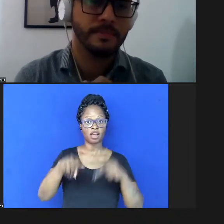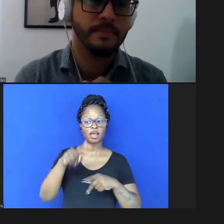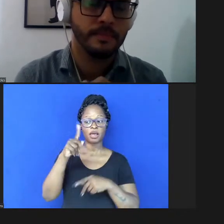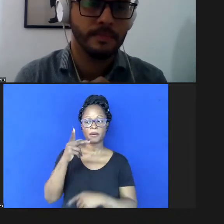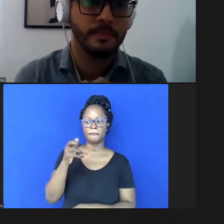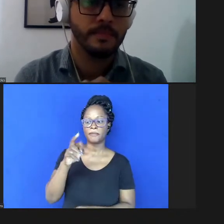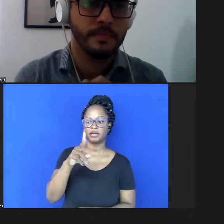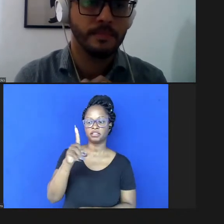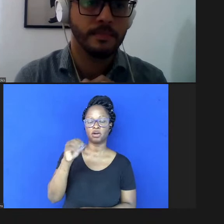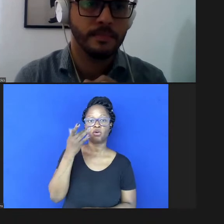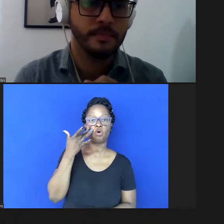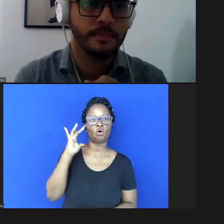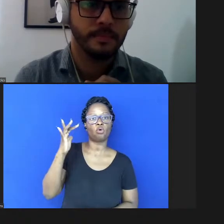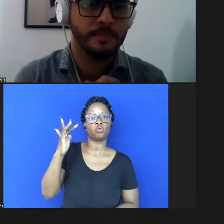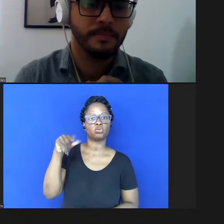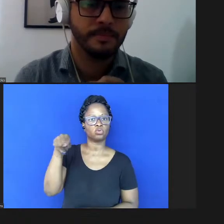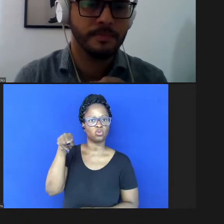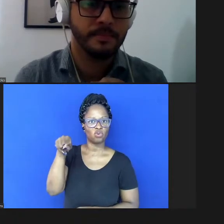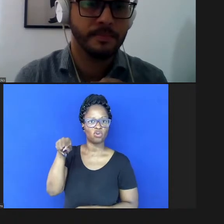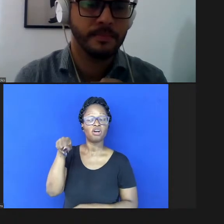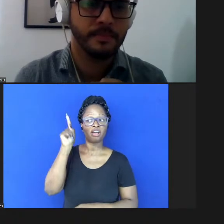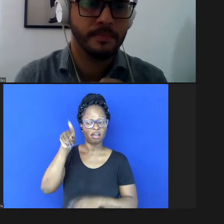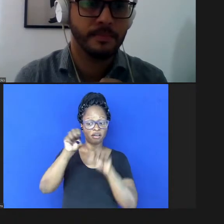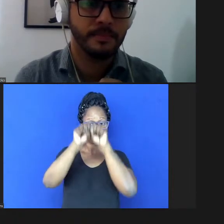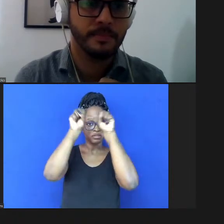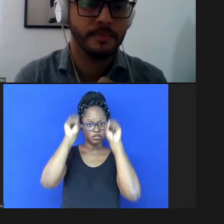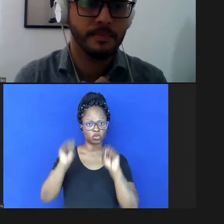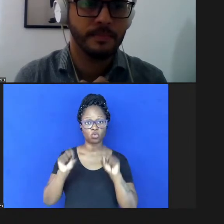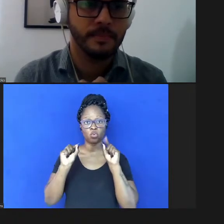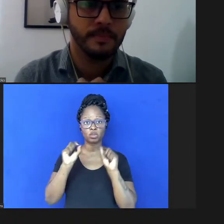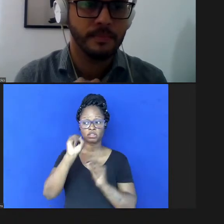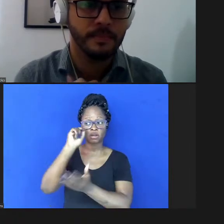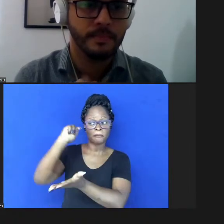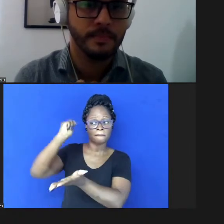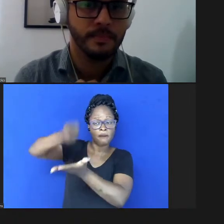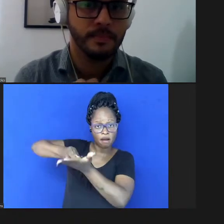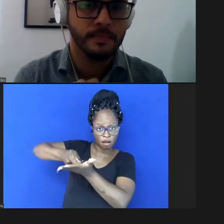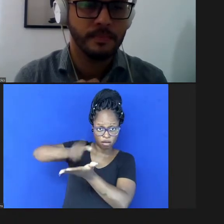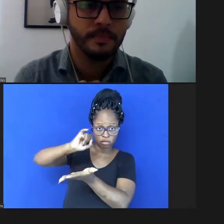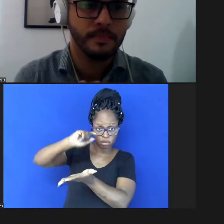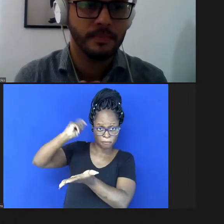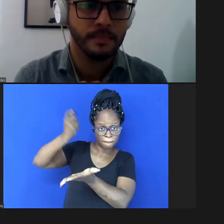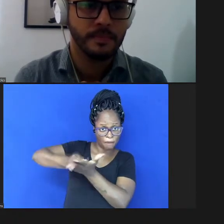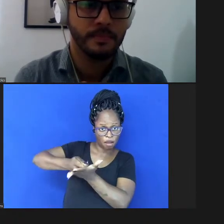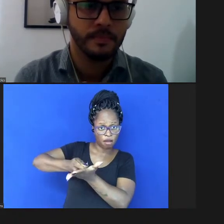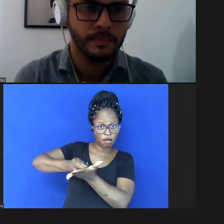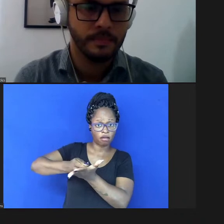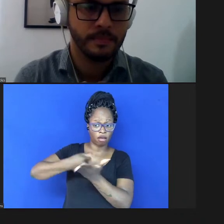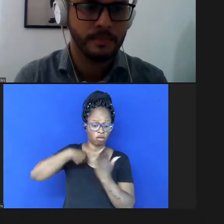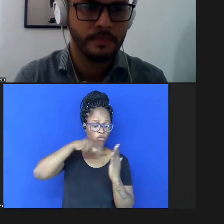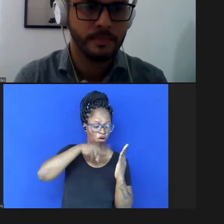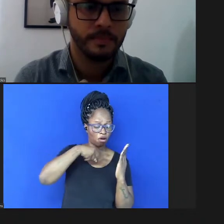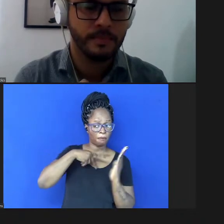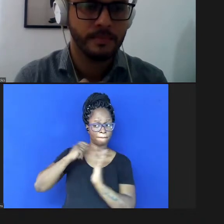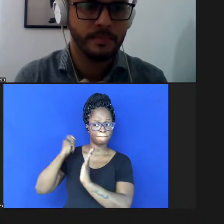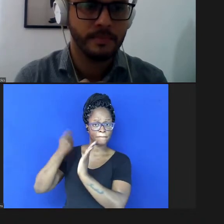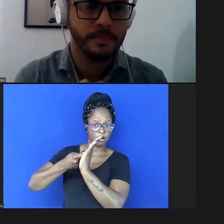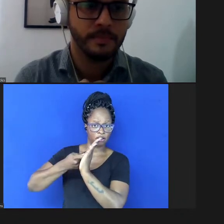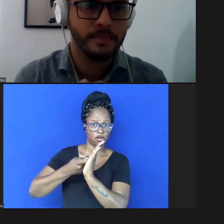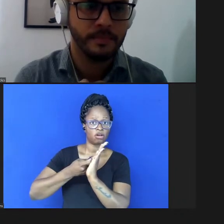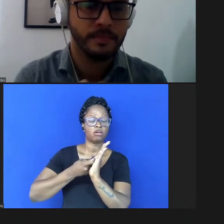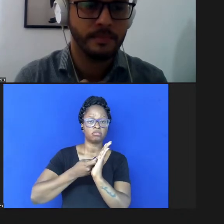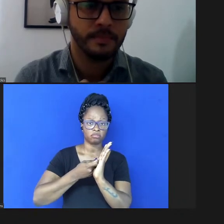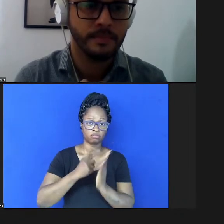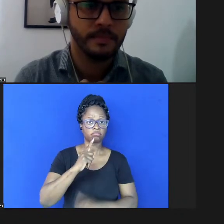aberto é um sistema em que se você paga como leitor você